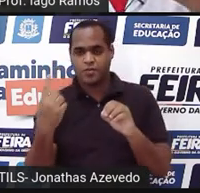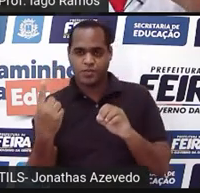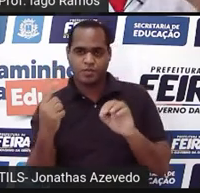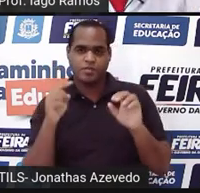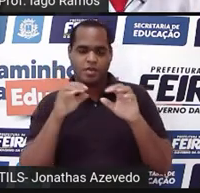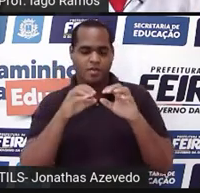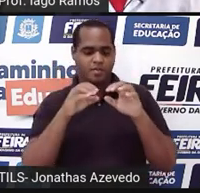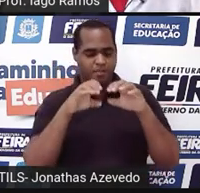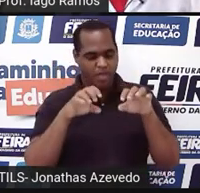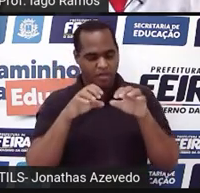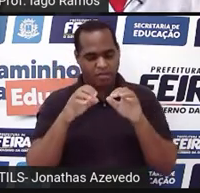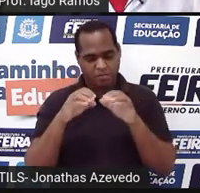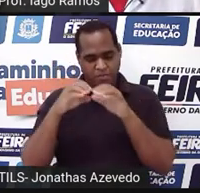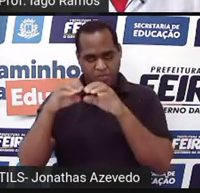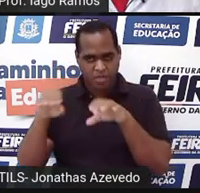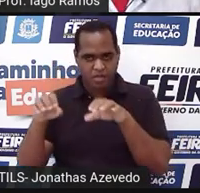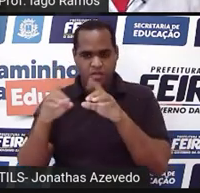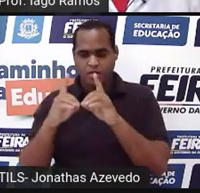decomposição, tá bom?